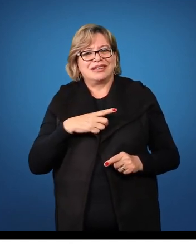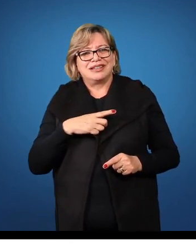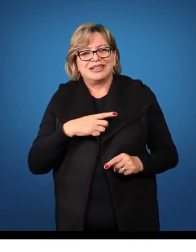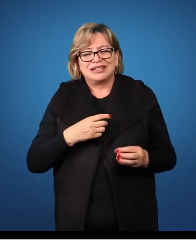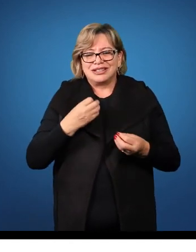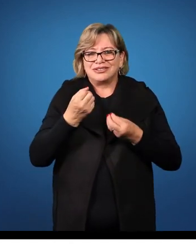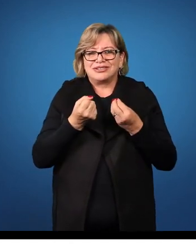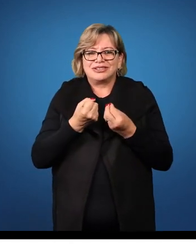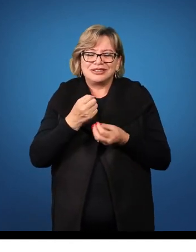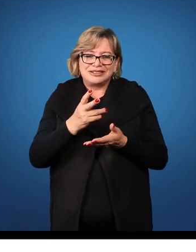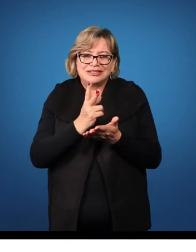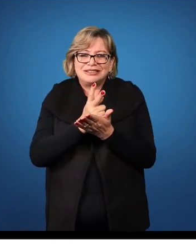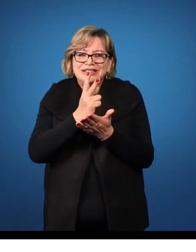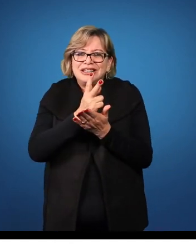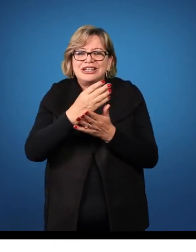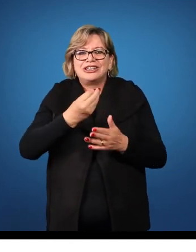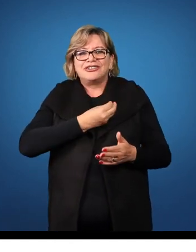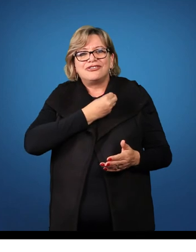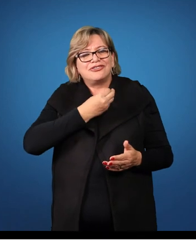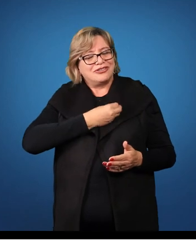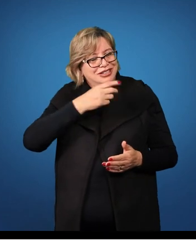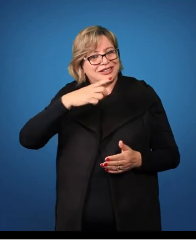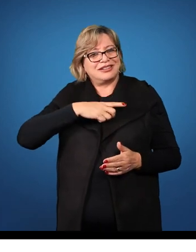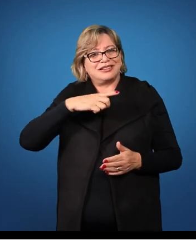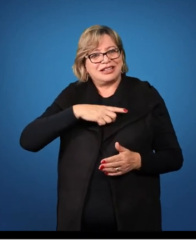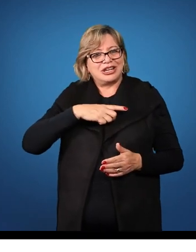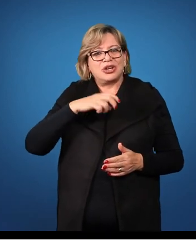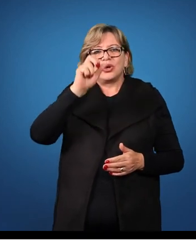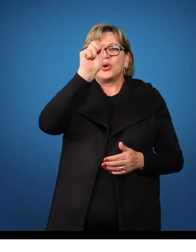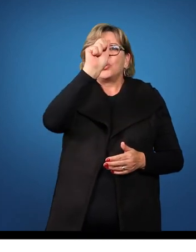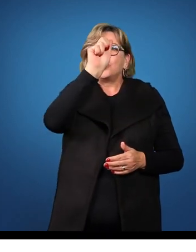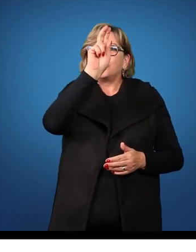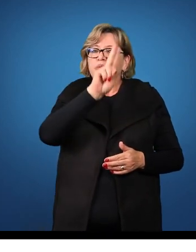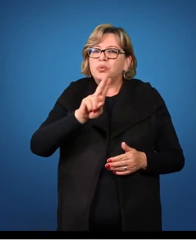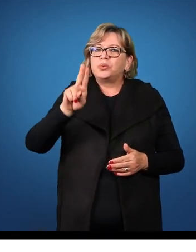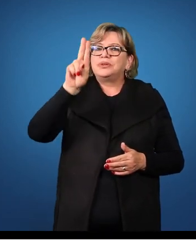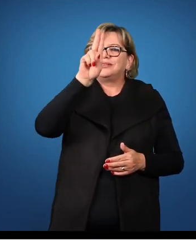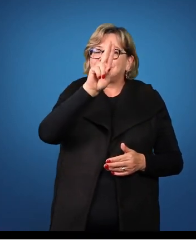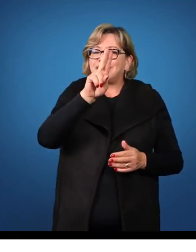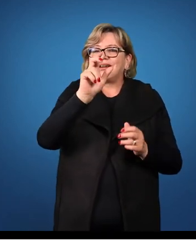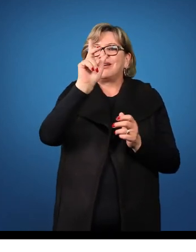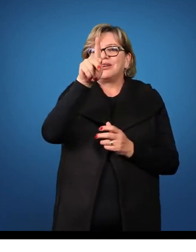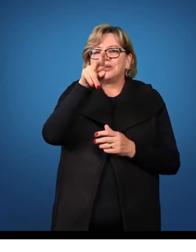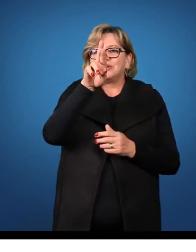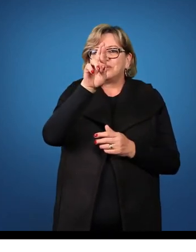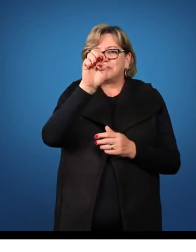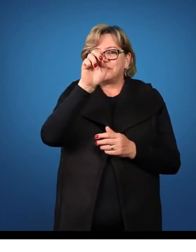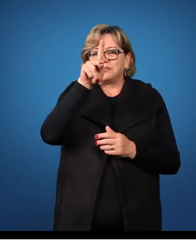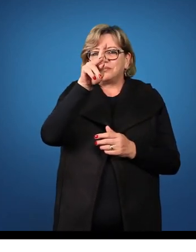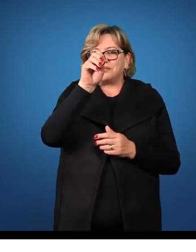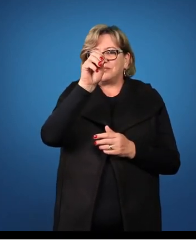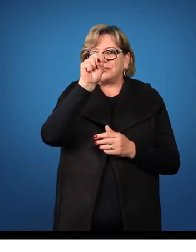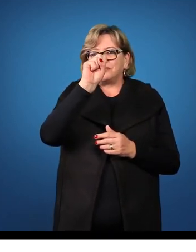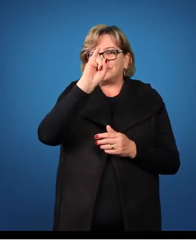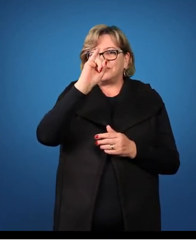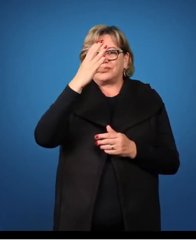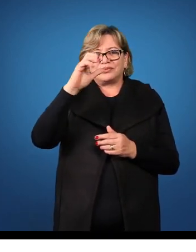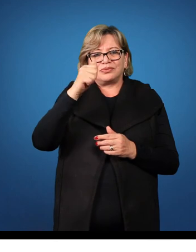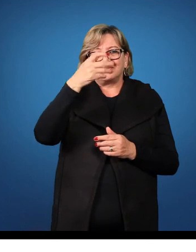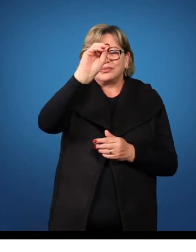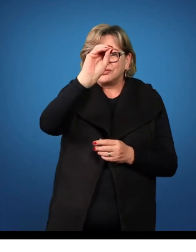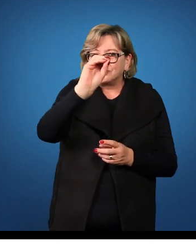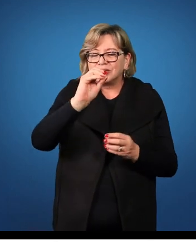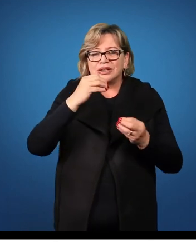Ser animado com as preposições há ou hábe. Há quando o agente da passiva iniciar por